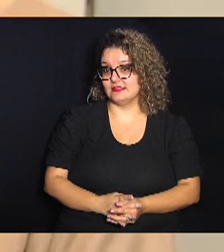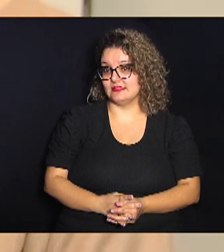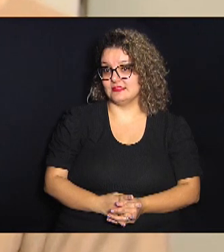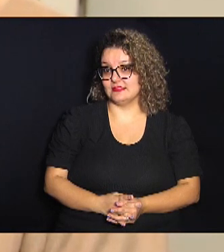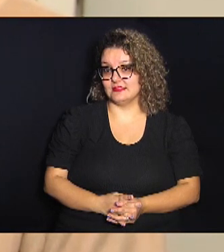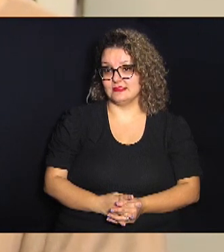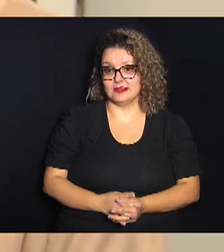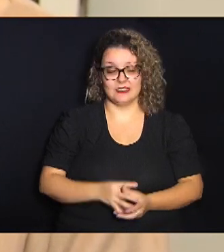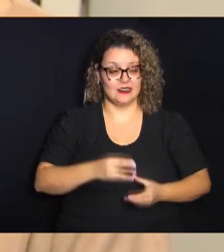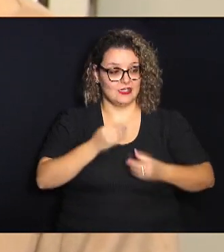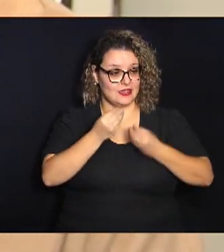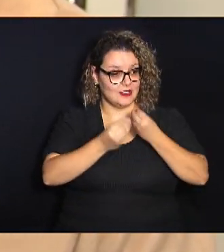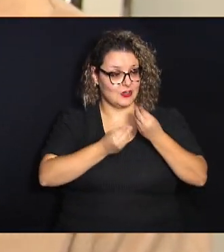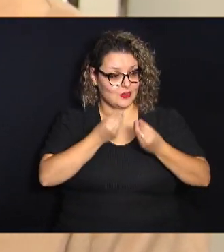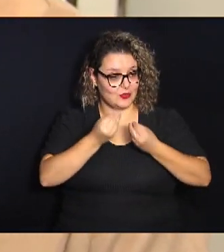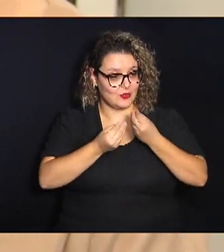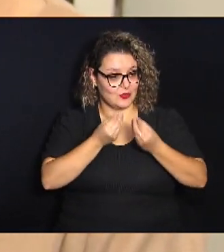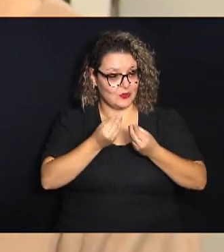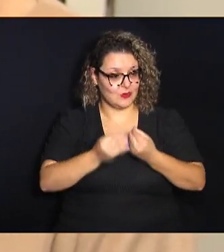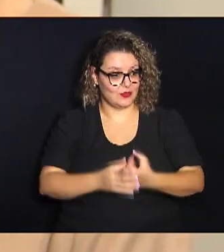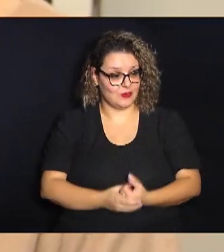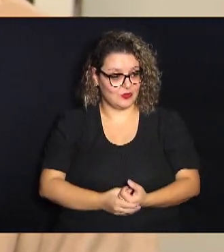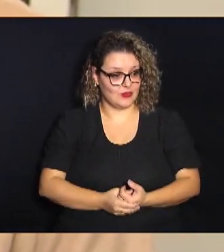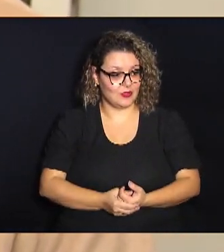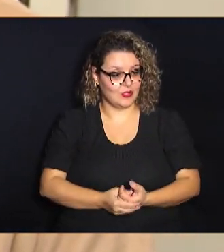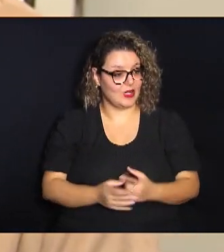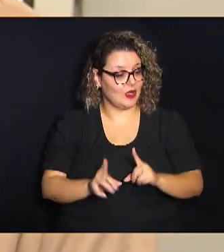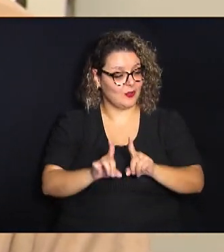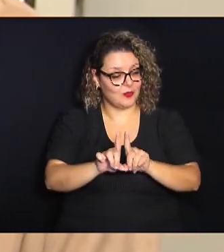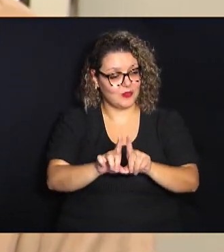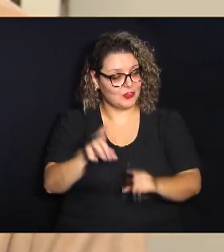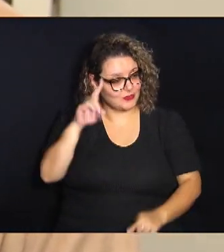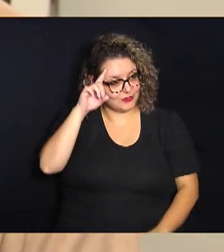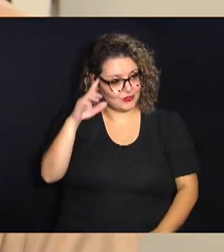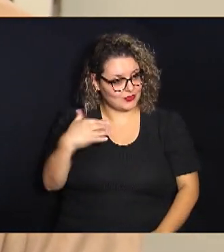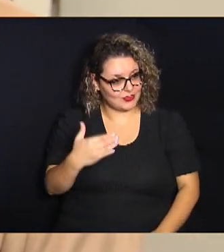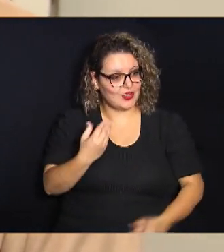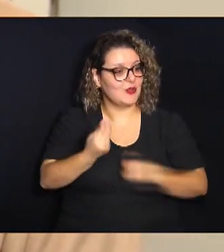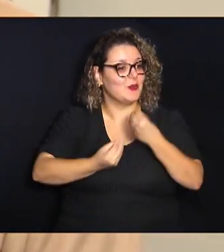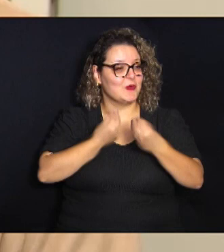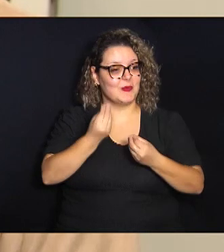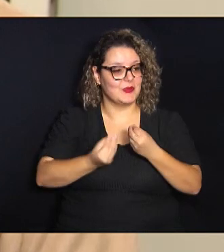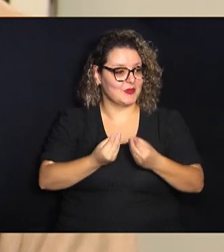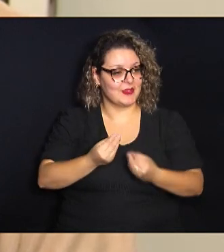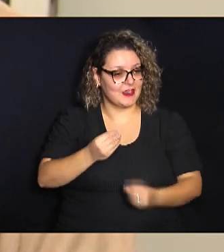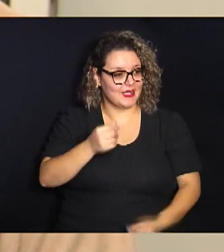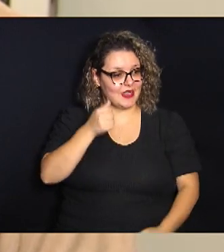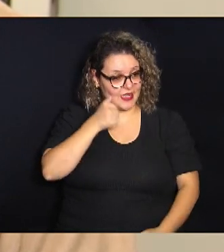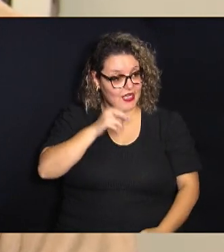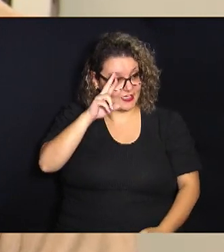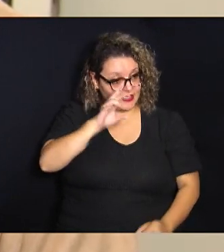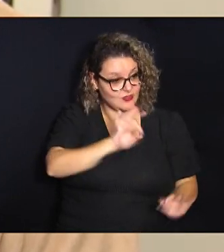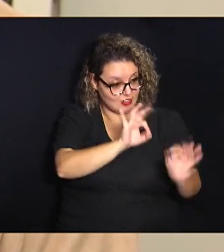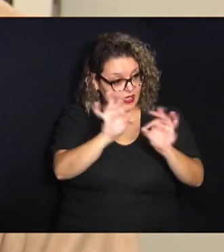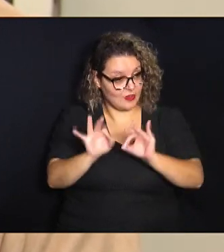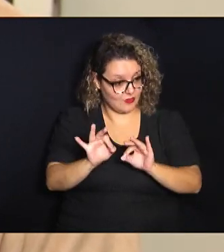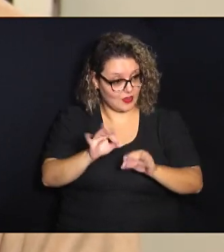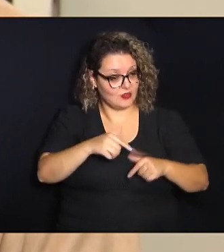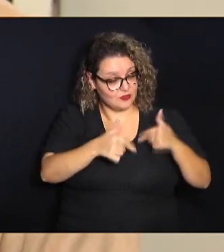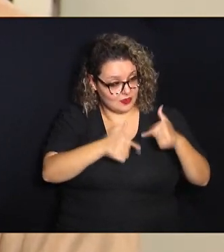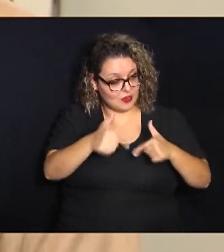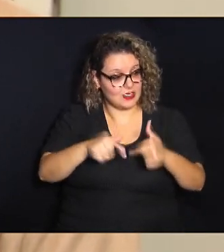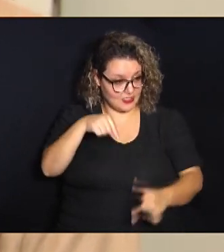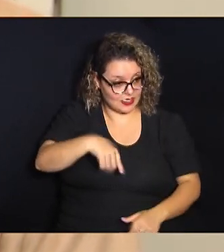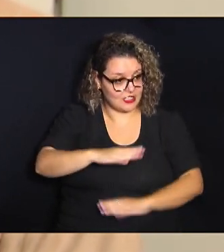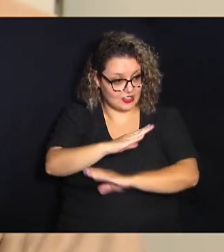Como que era assim a companhia dele no dia a dia, como que era isso? senhora acompanhava também o trabalho dele